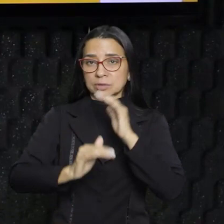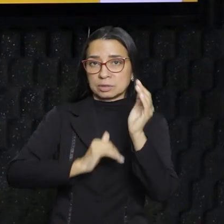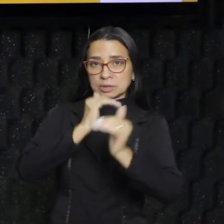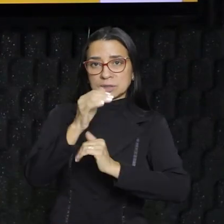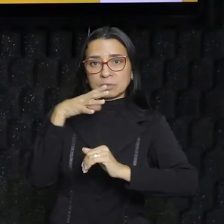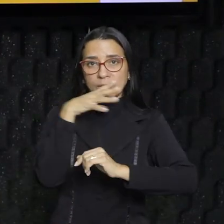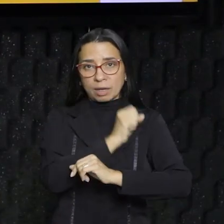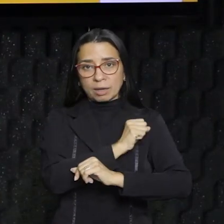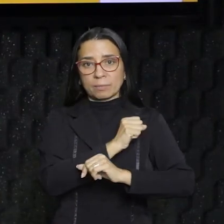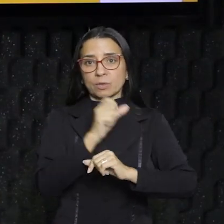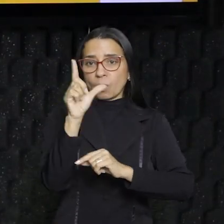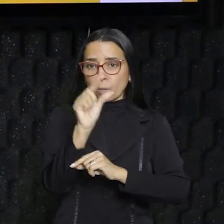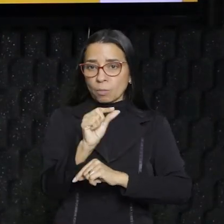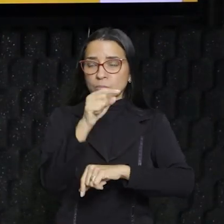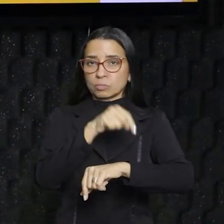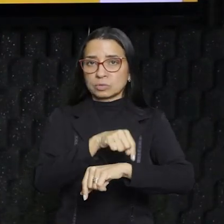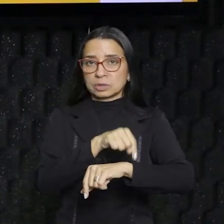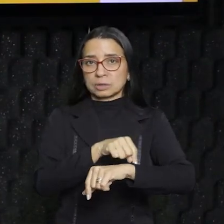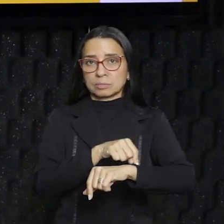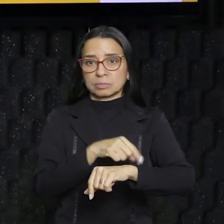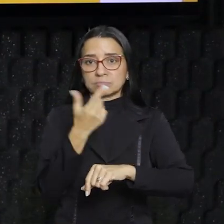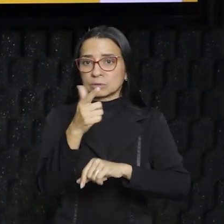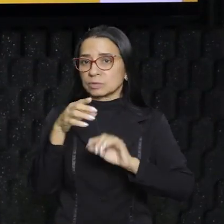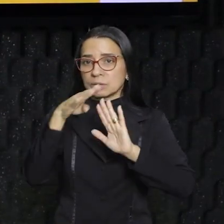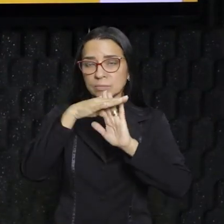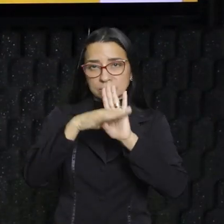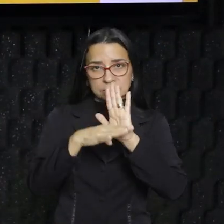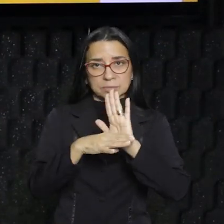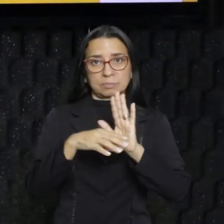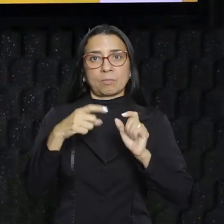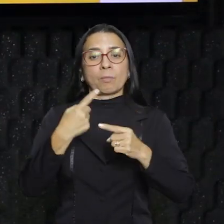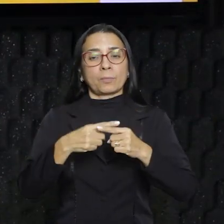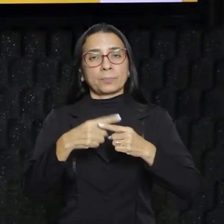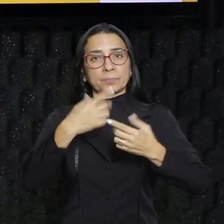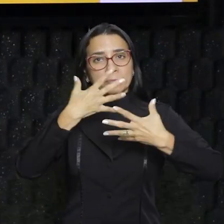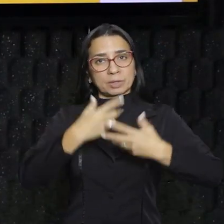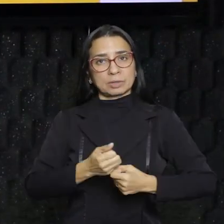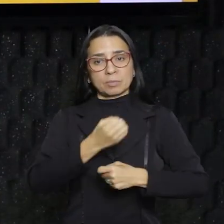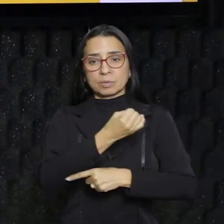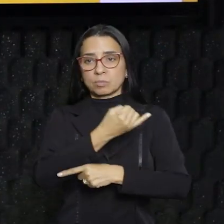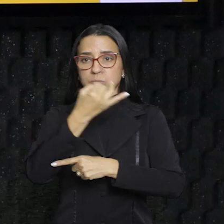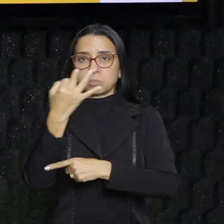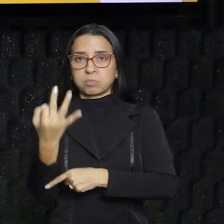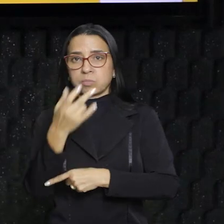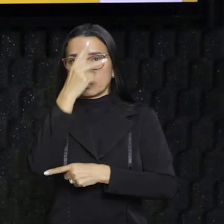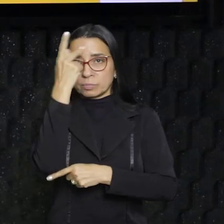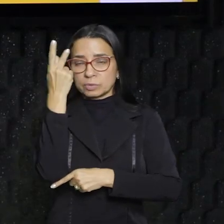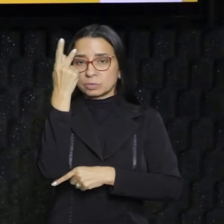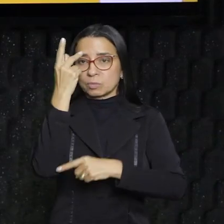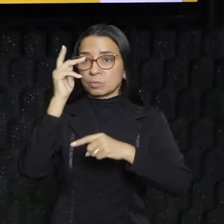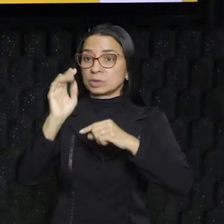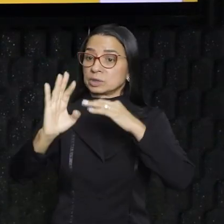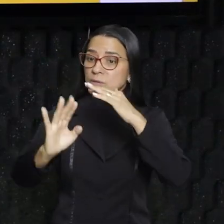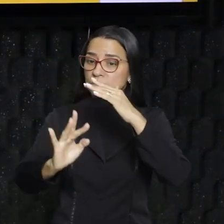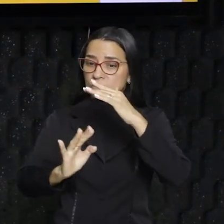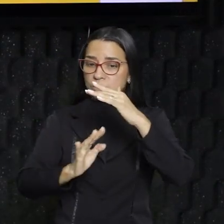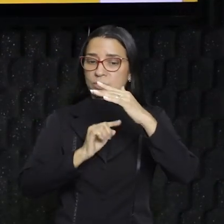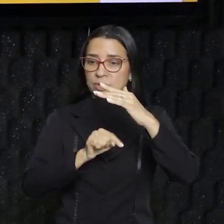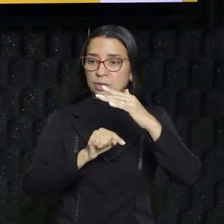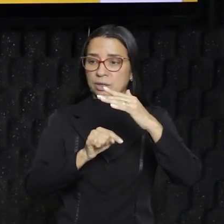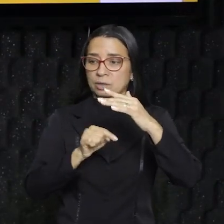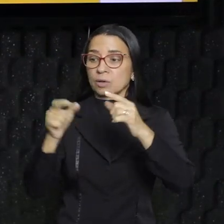num curto espaço de tempo sem planejamento? Acabei de te dizer. Porque receberam uma grande quantidade de pessoas que migraram de regiões pobres,